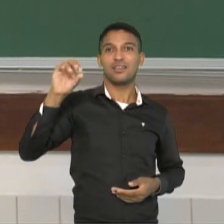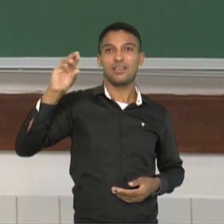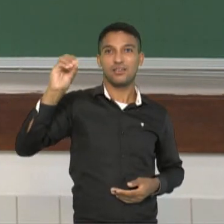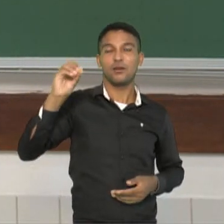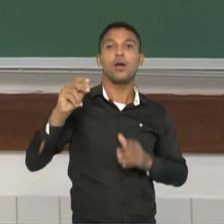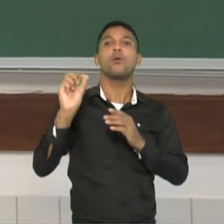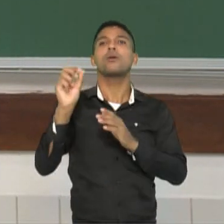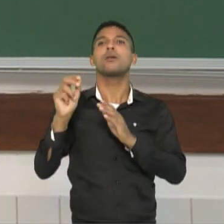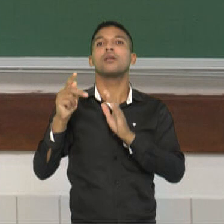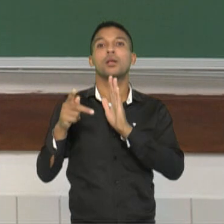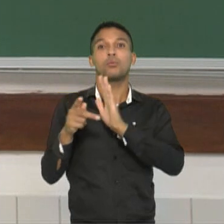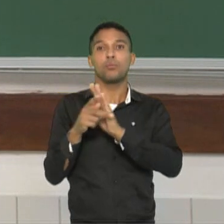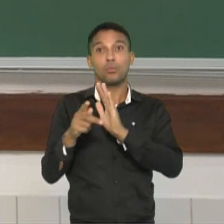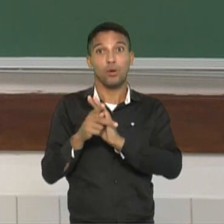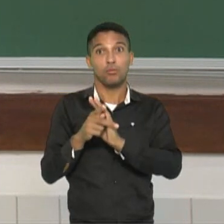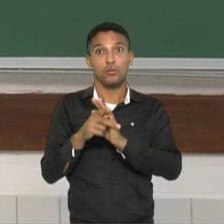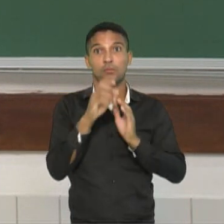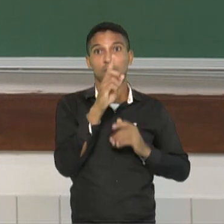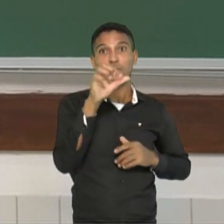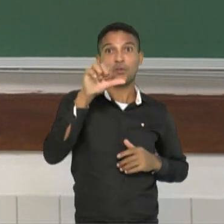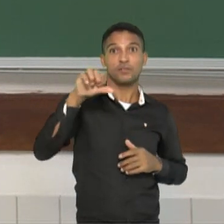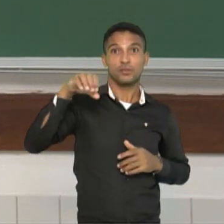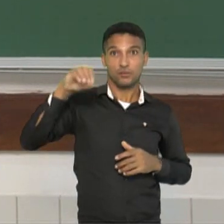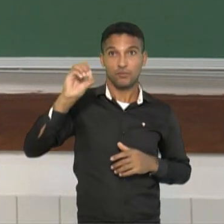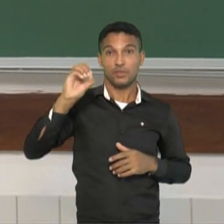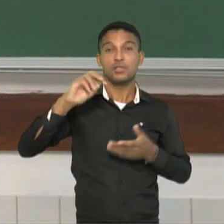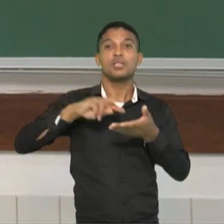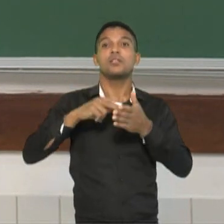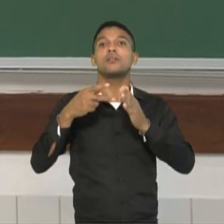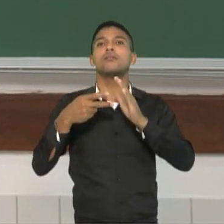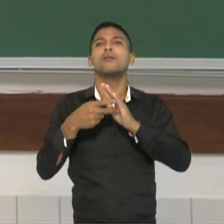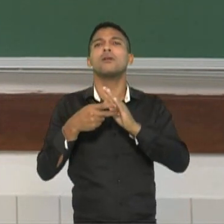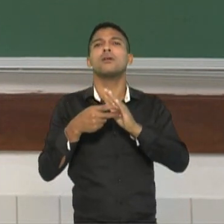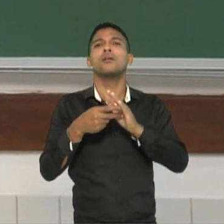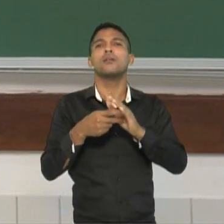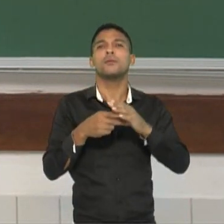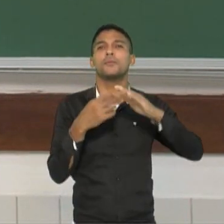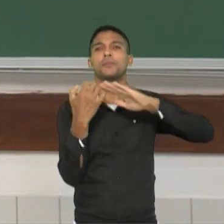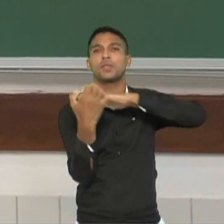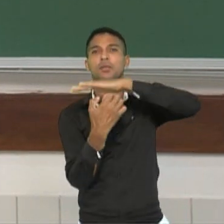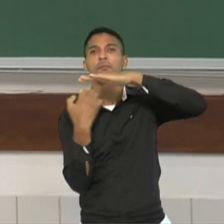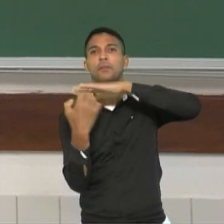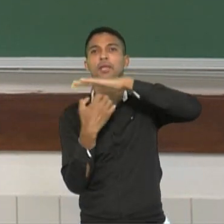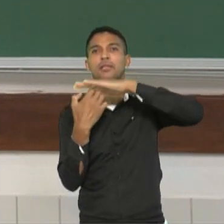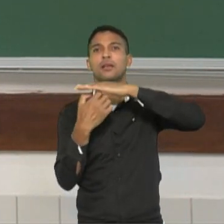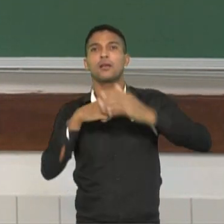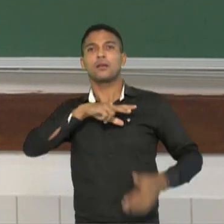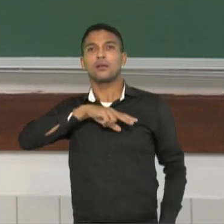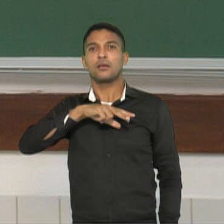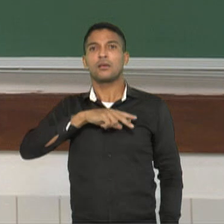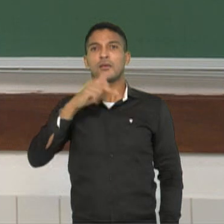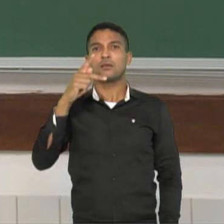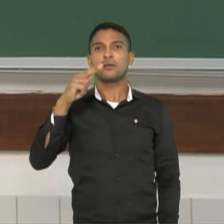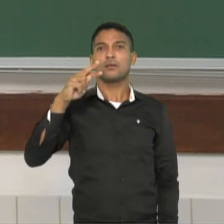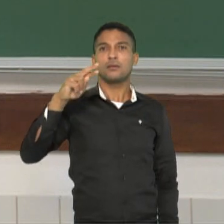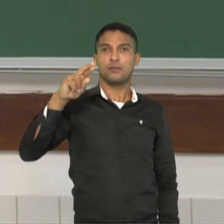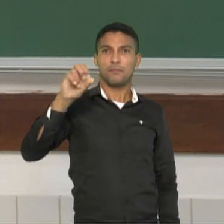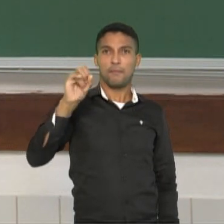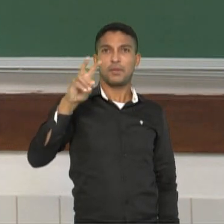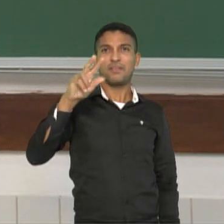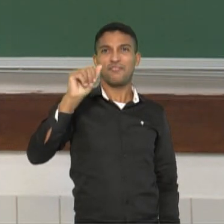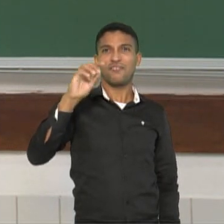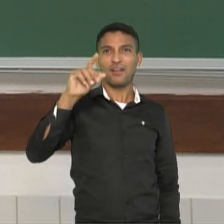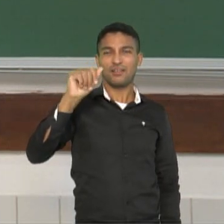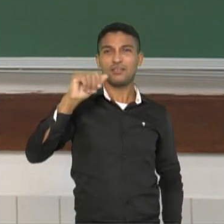privatizações. E privatizar é justamente conceder essa empresa estatal ao capital